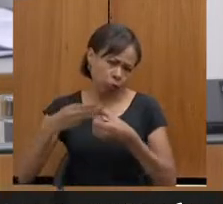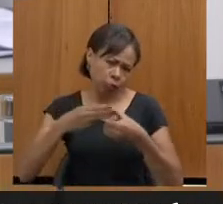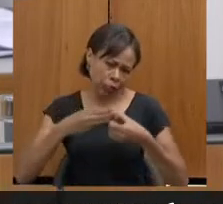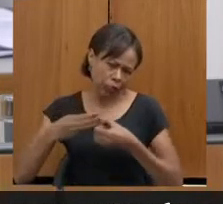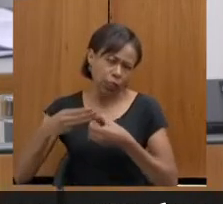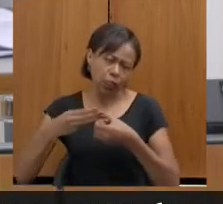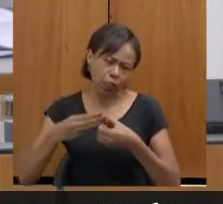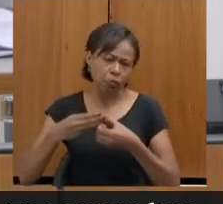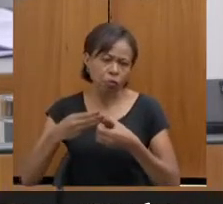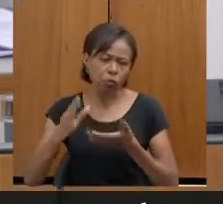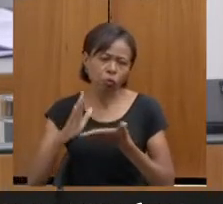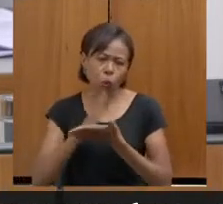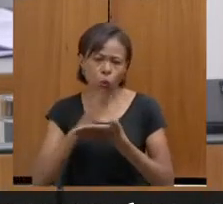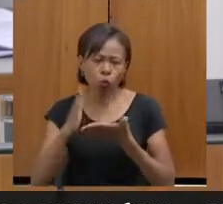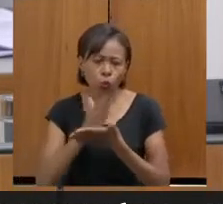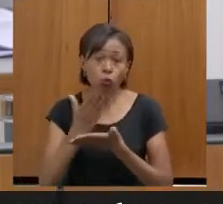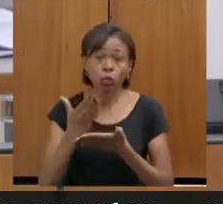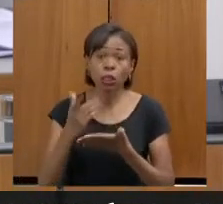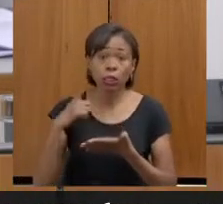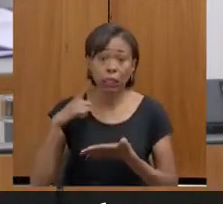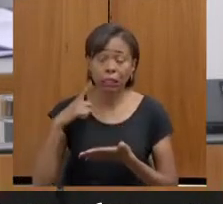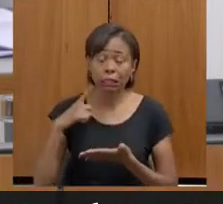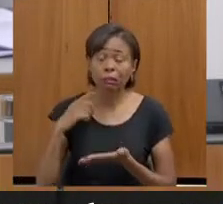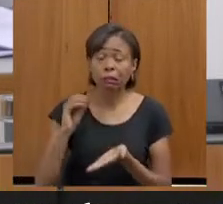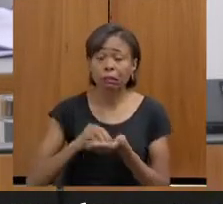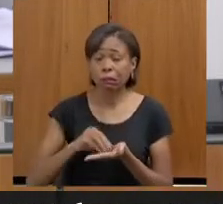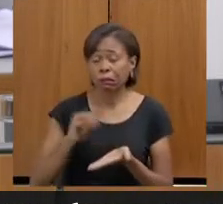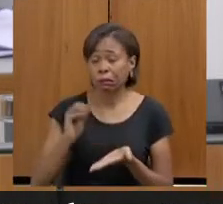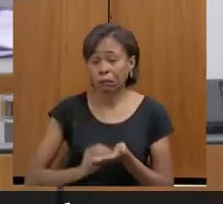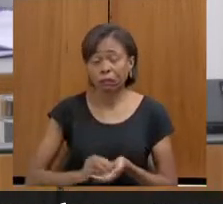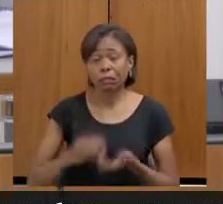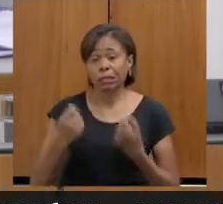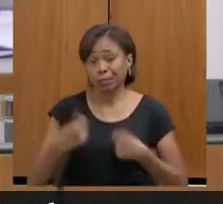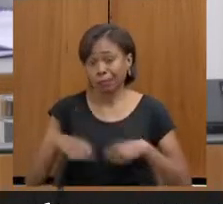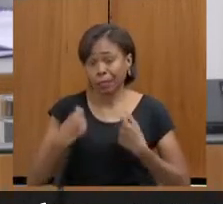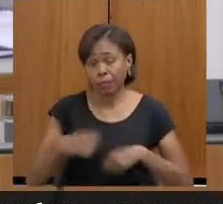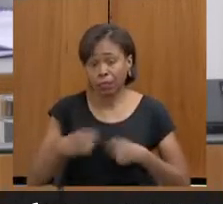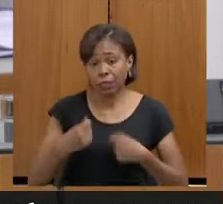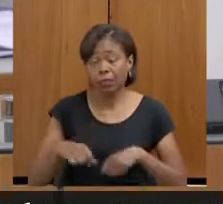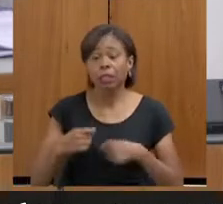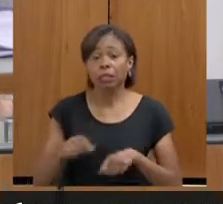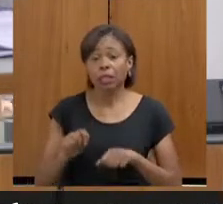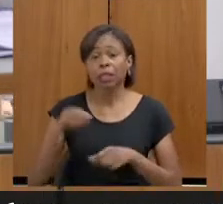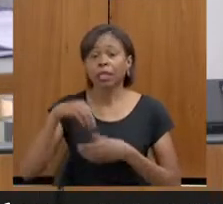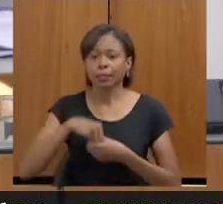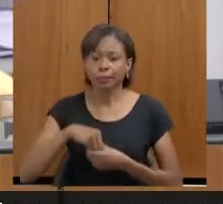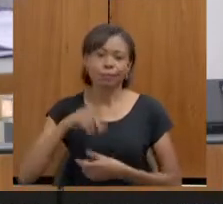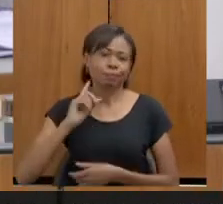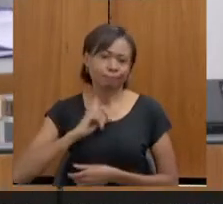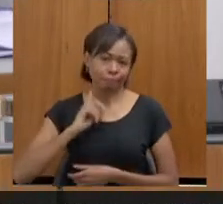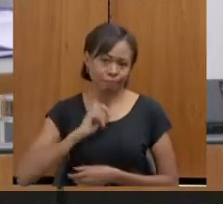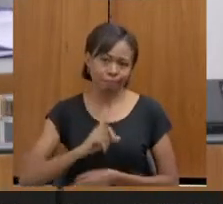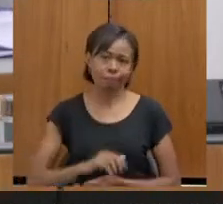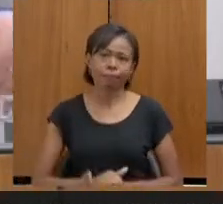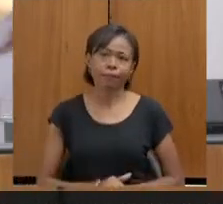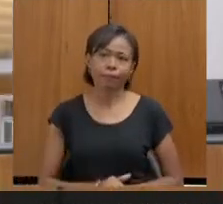expressivos, municípios que têm uma carência mais evidenciada dentro do Estado de Minas Gerais.